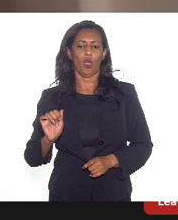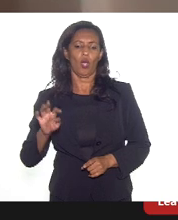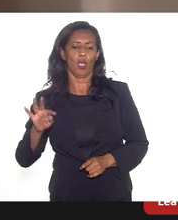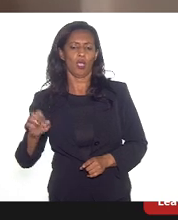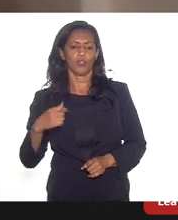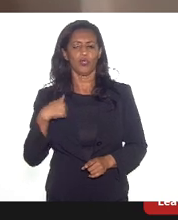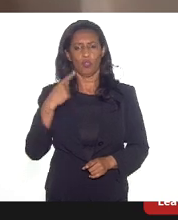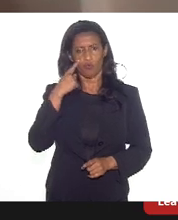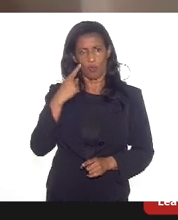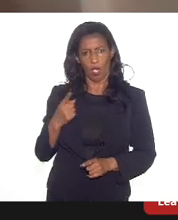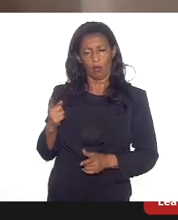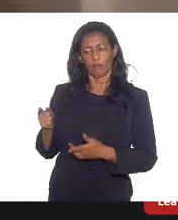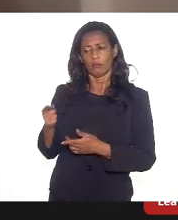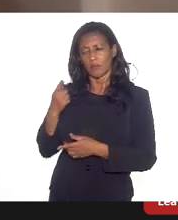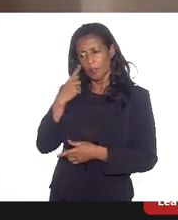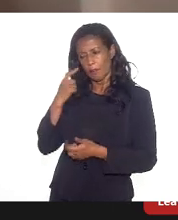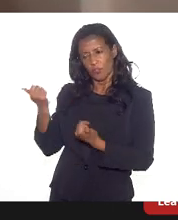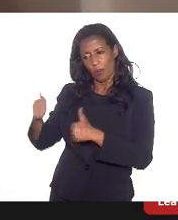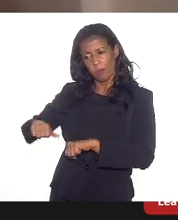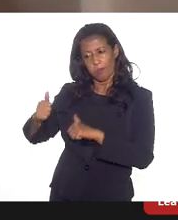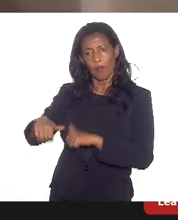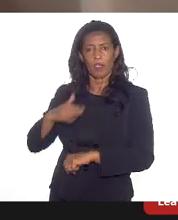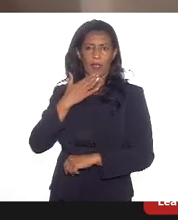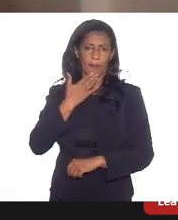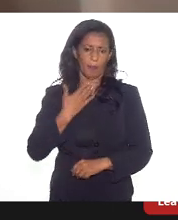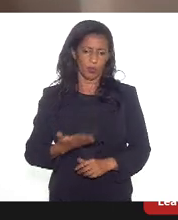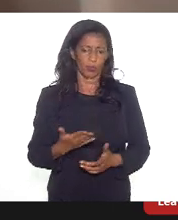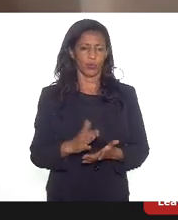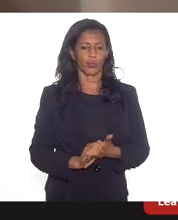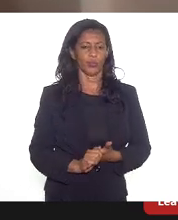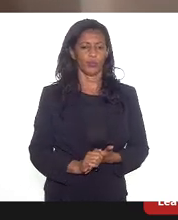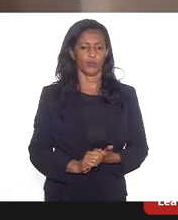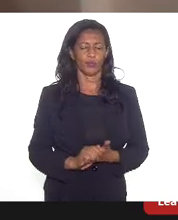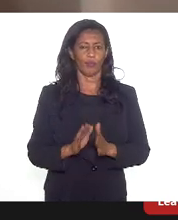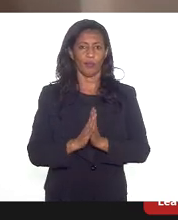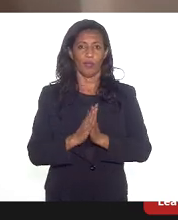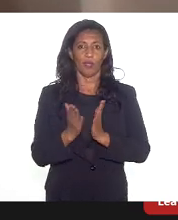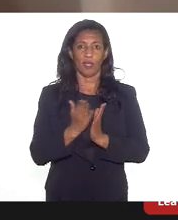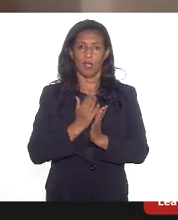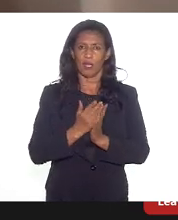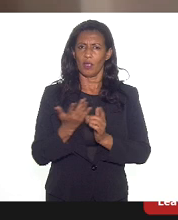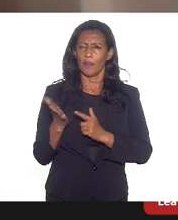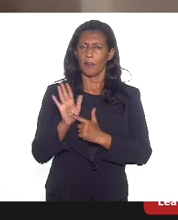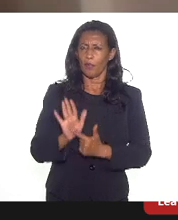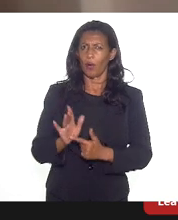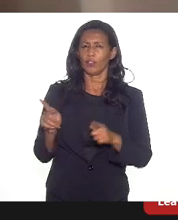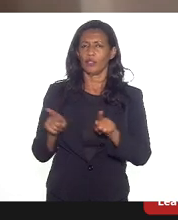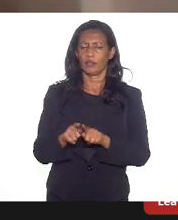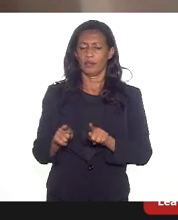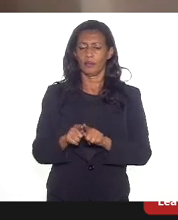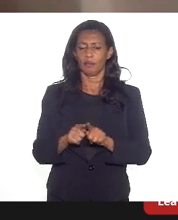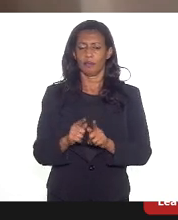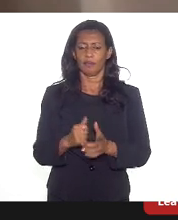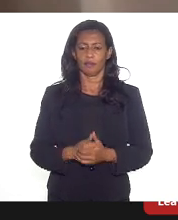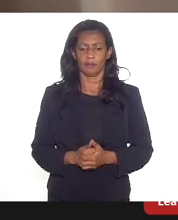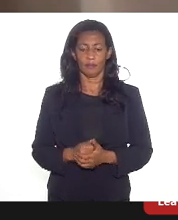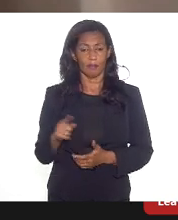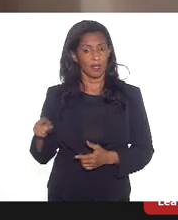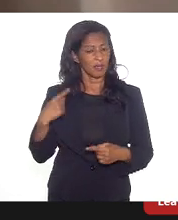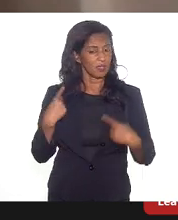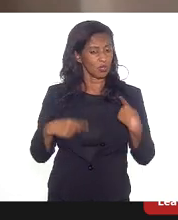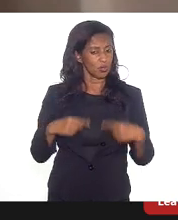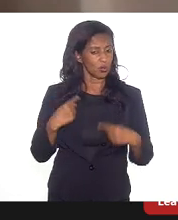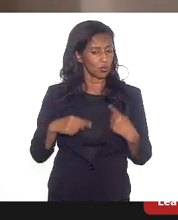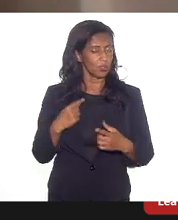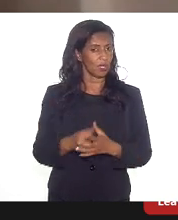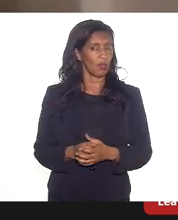fazendo uma revisão que ele me pediu e fiz depois a orelha do livro, ele também aponta isso lá. Eu acho que aí, mas aí essa discussão